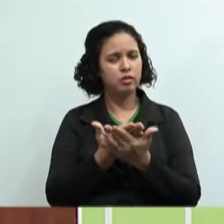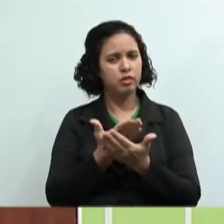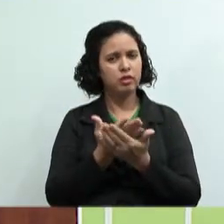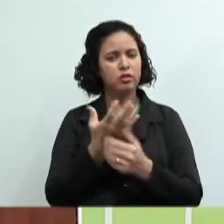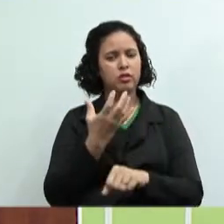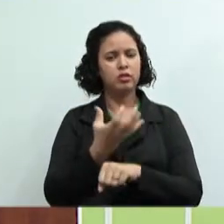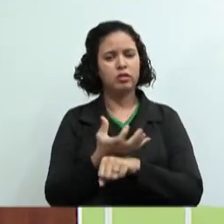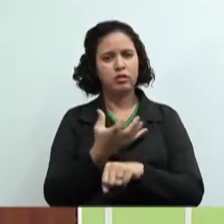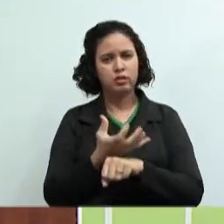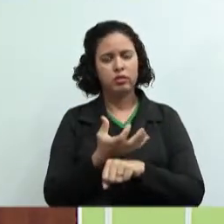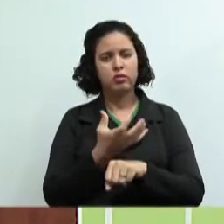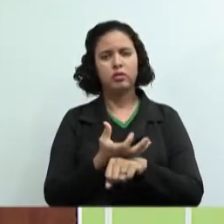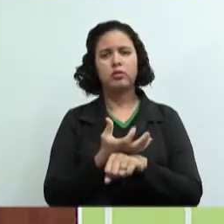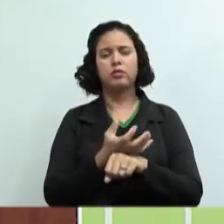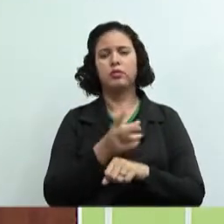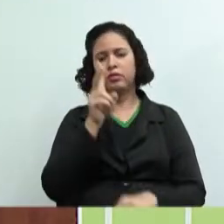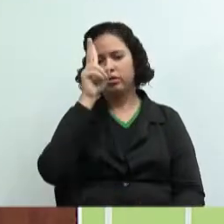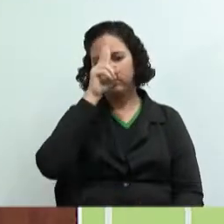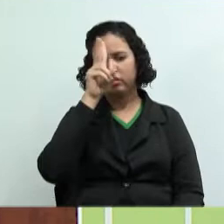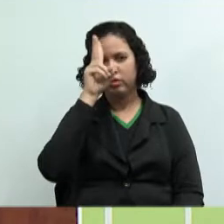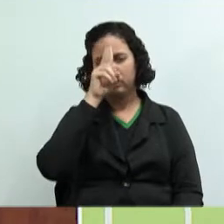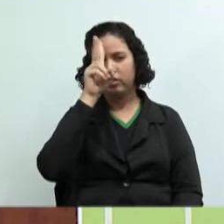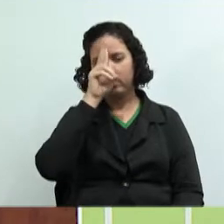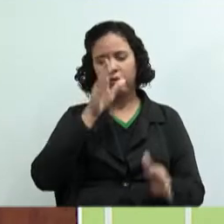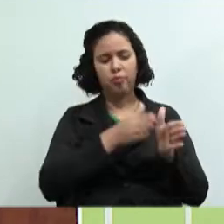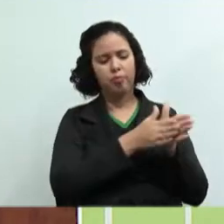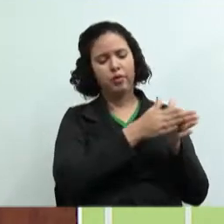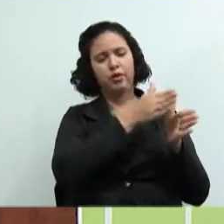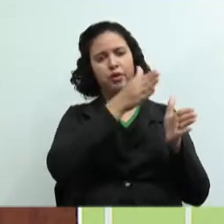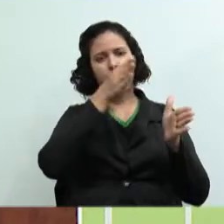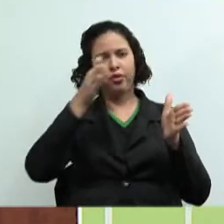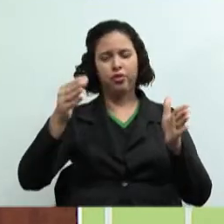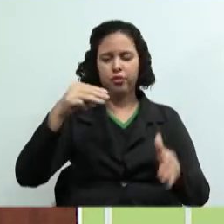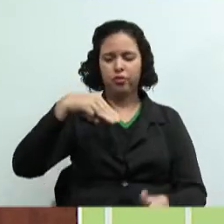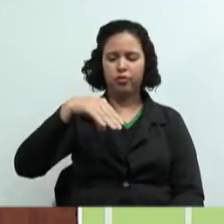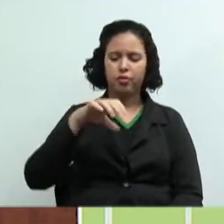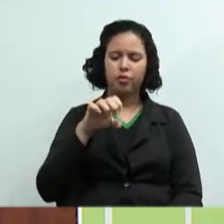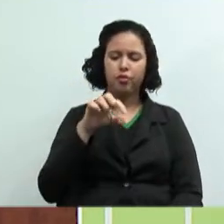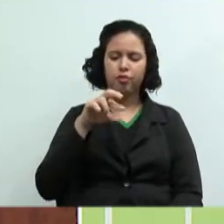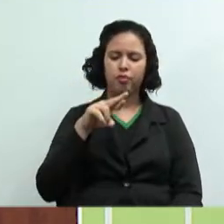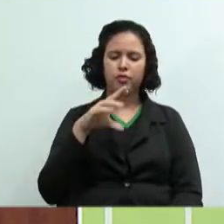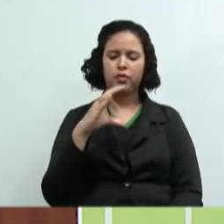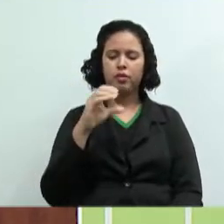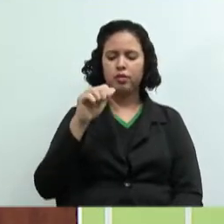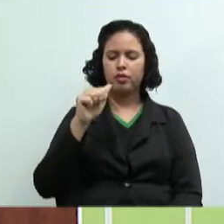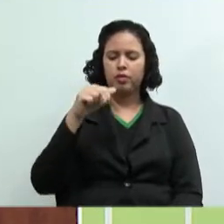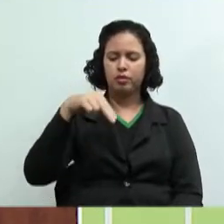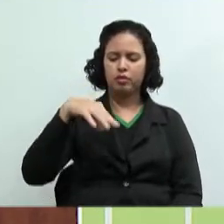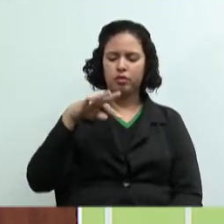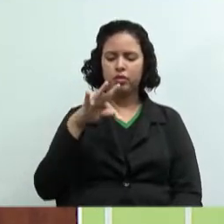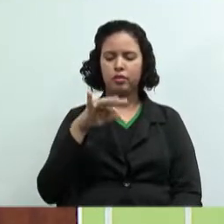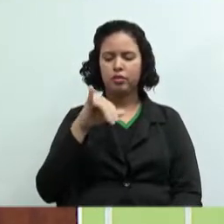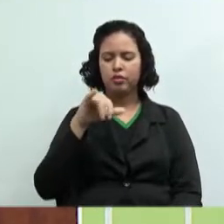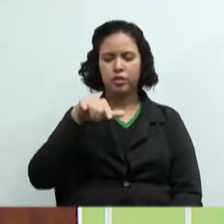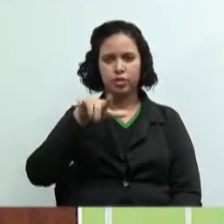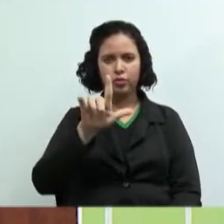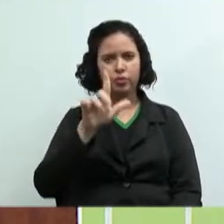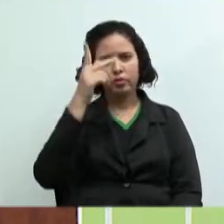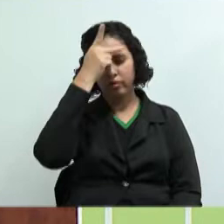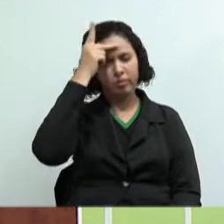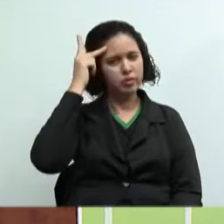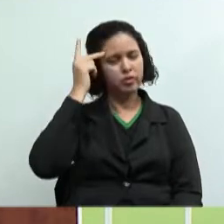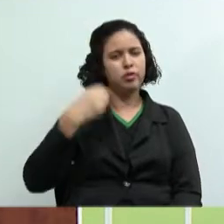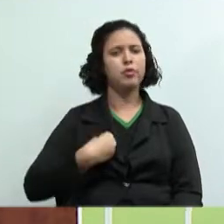provavelmente de história, o período mercantilista, né? Que se desenvolveu o quê? As pessoas viviam basicamente do